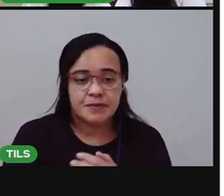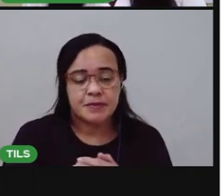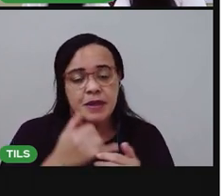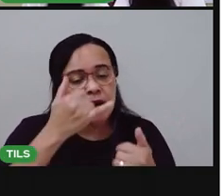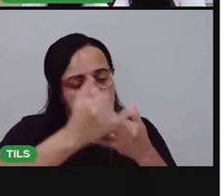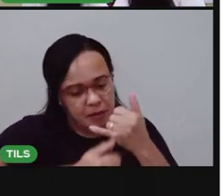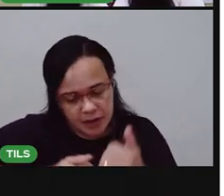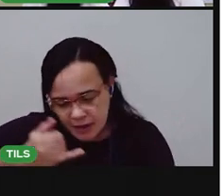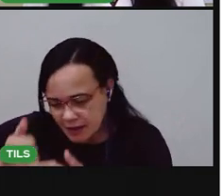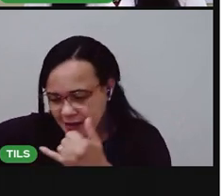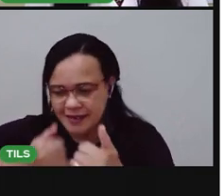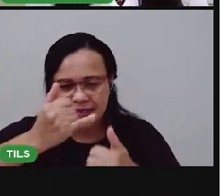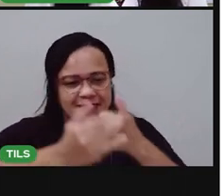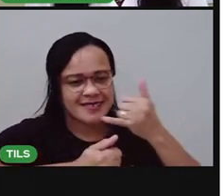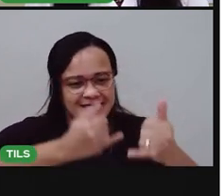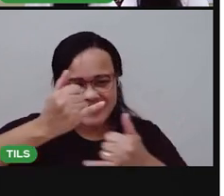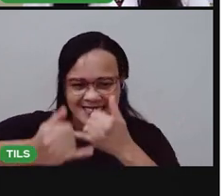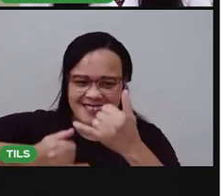brincar.